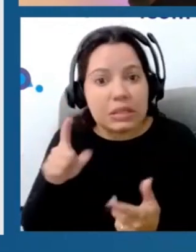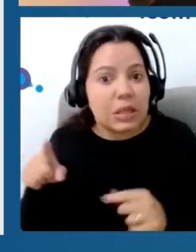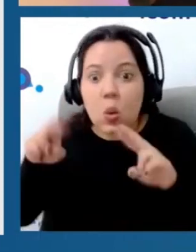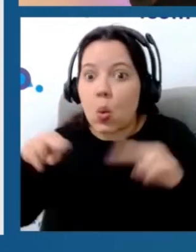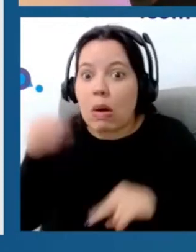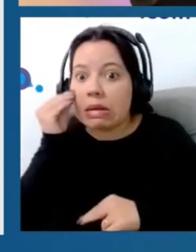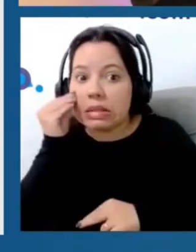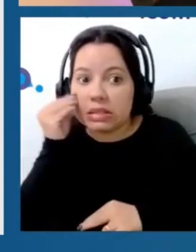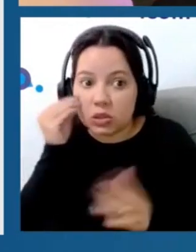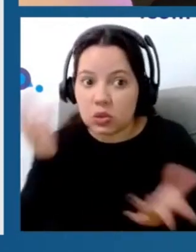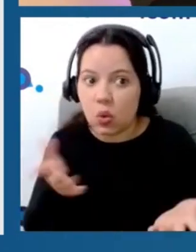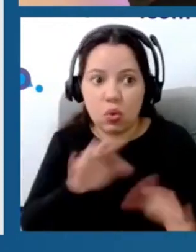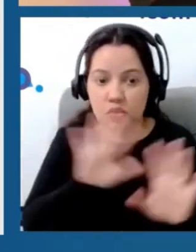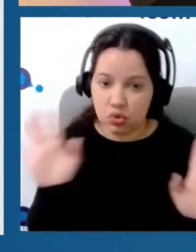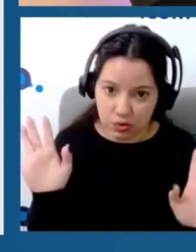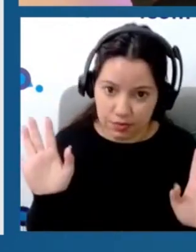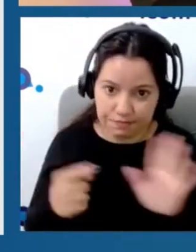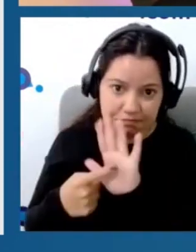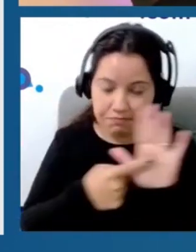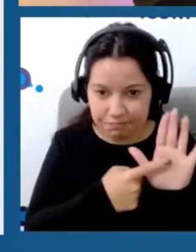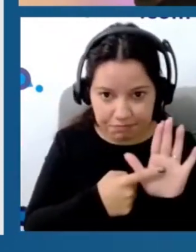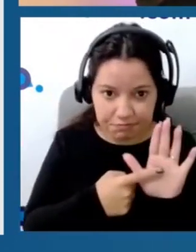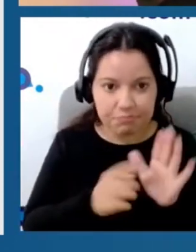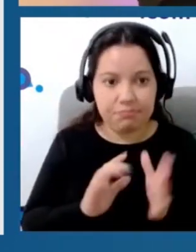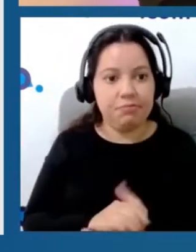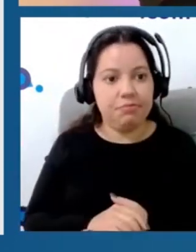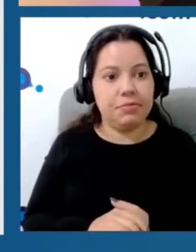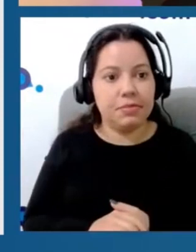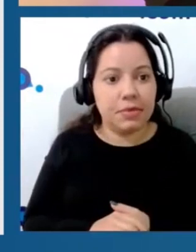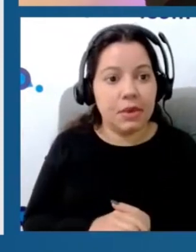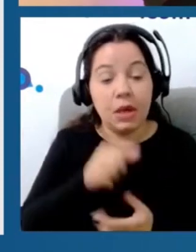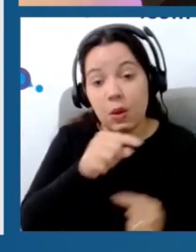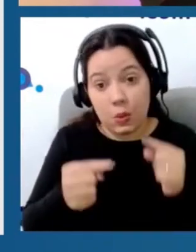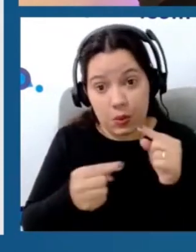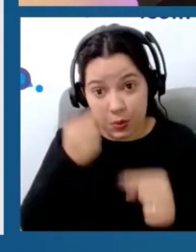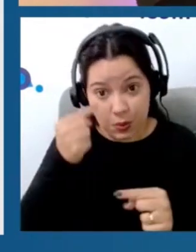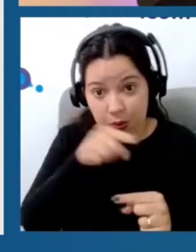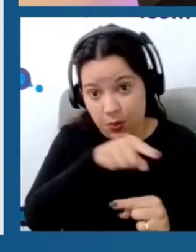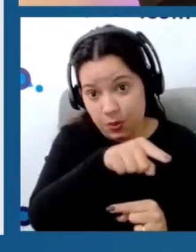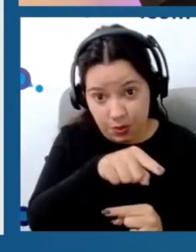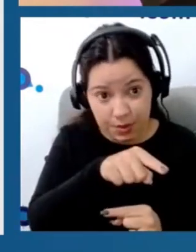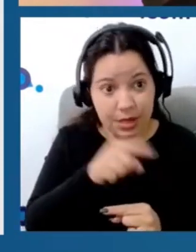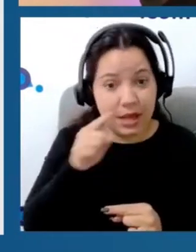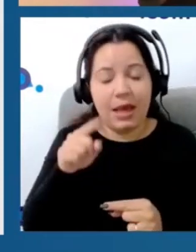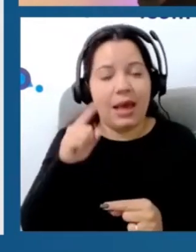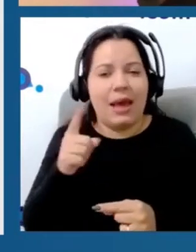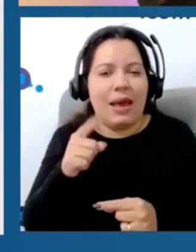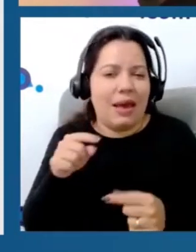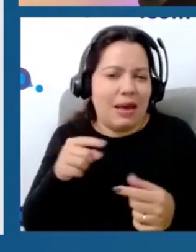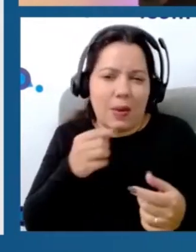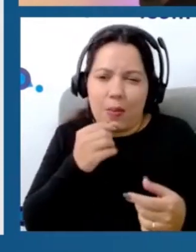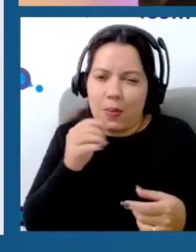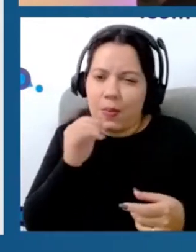postulada empiricamente, e nunca justificou e não justifica o que a gente faz com a eletroestimulação promovida pela